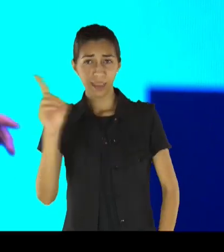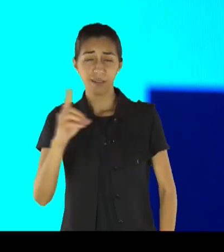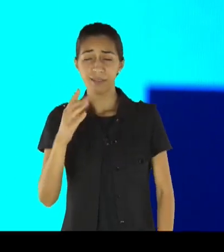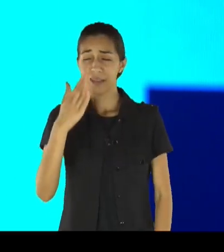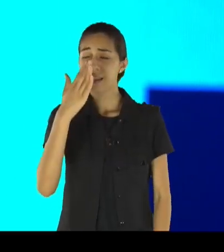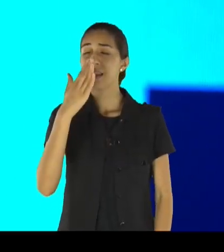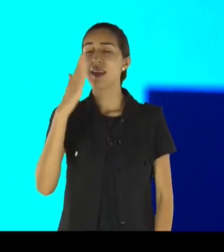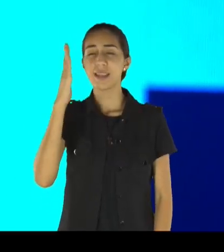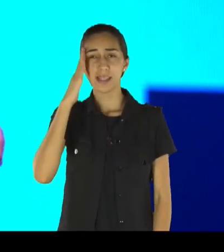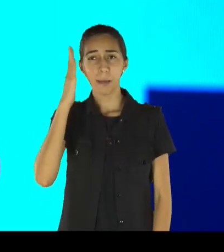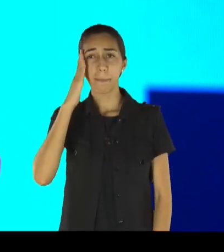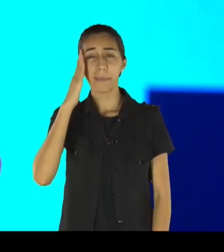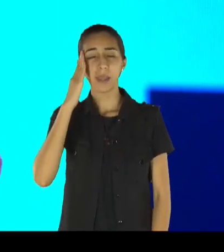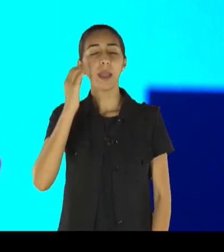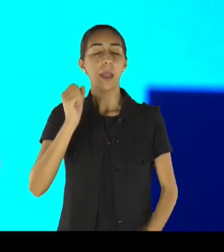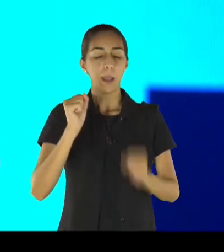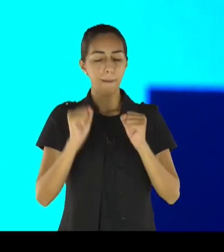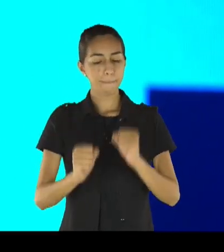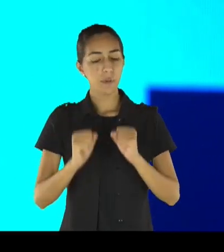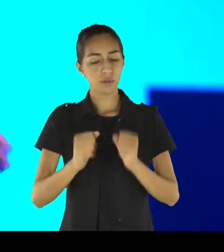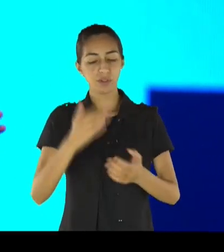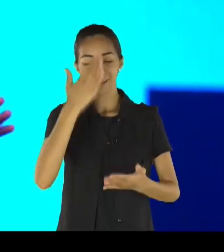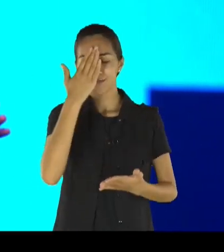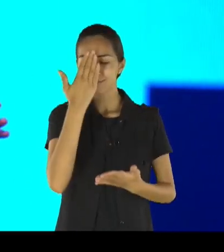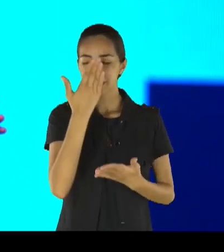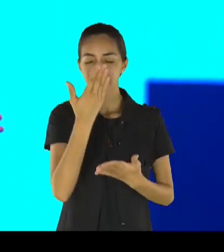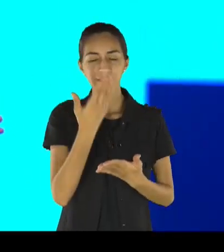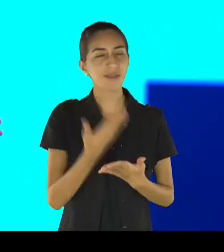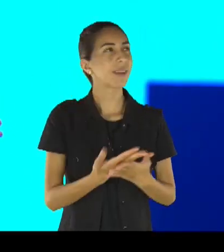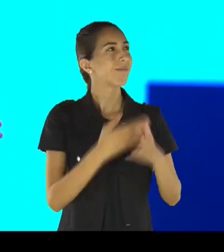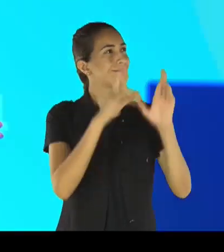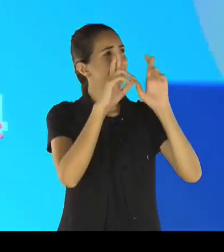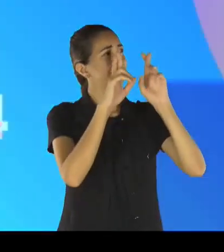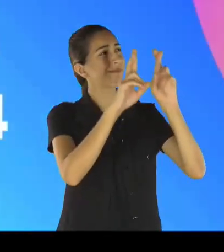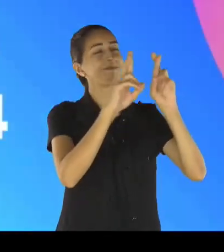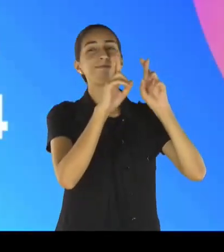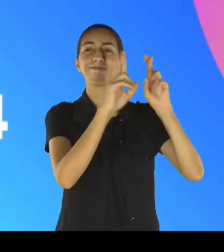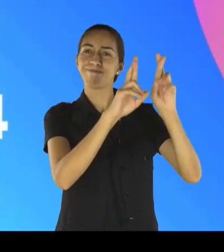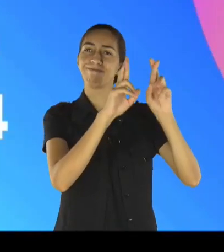27, no capítulo, no versículo 14, diz assim, espera no Senhor,